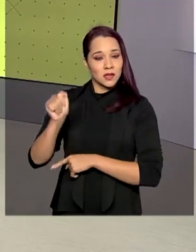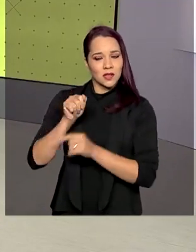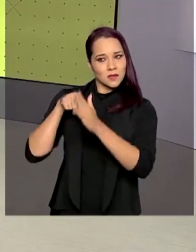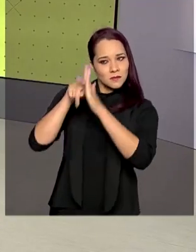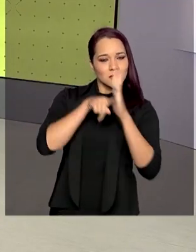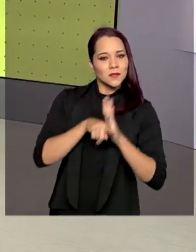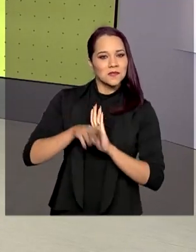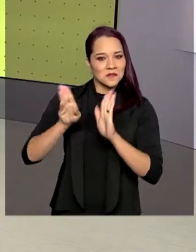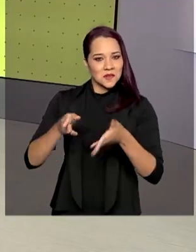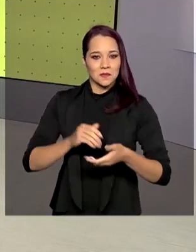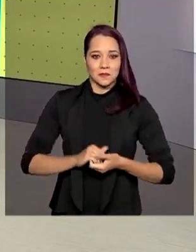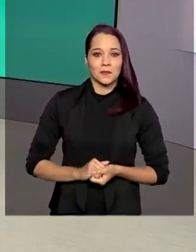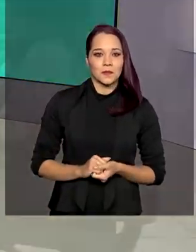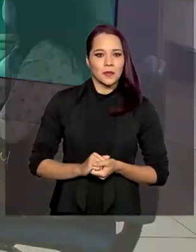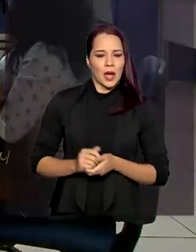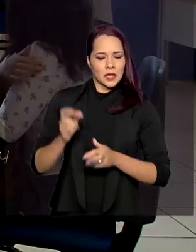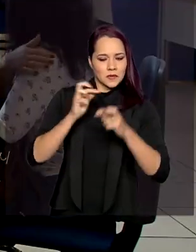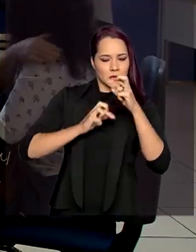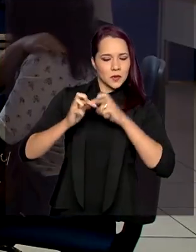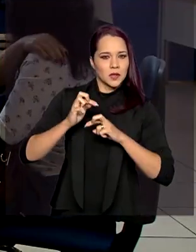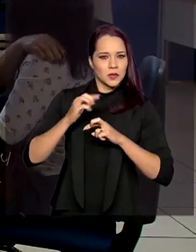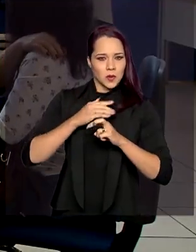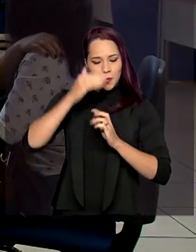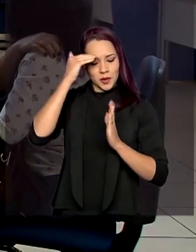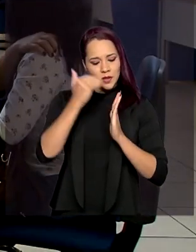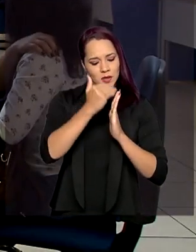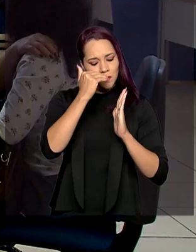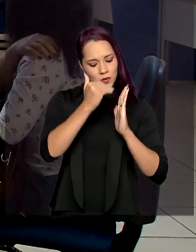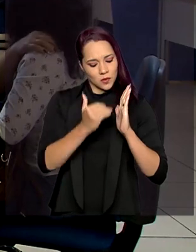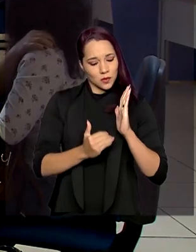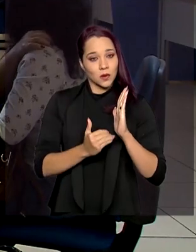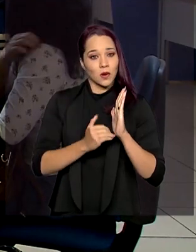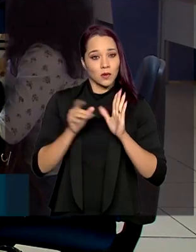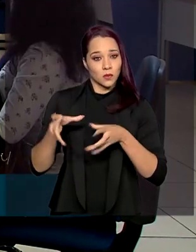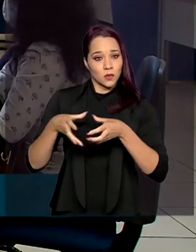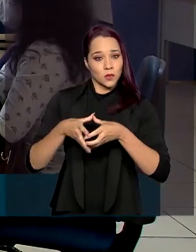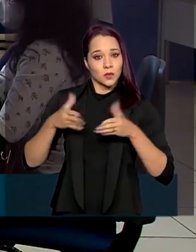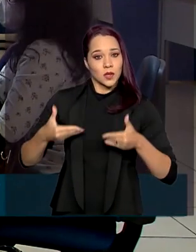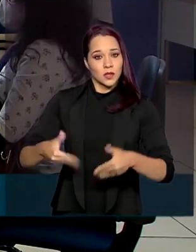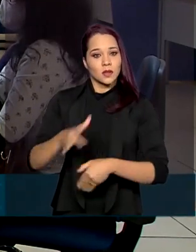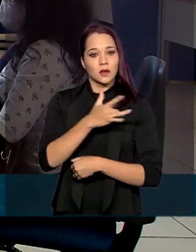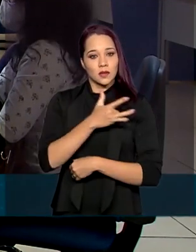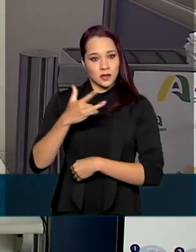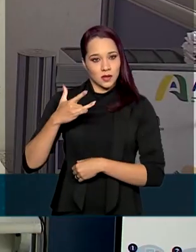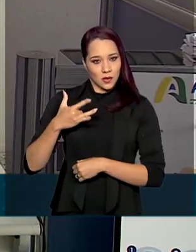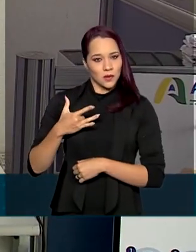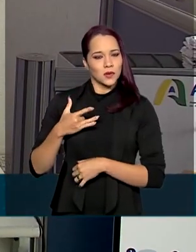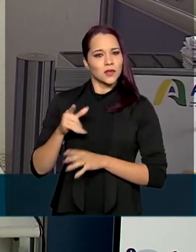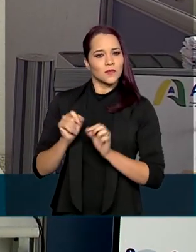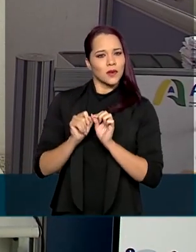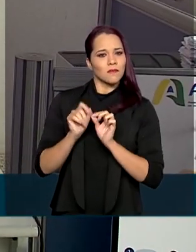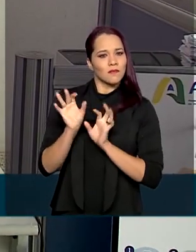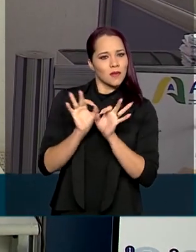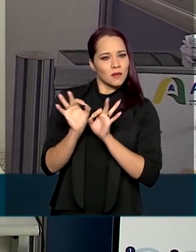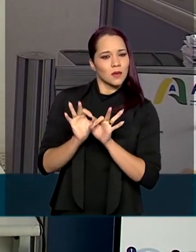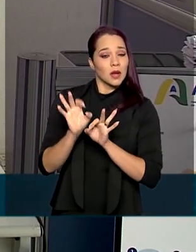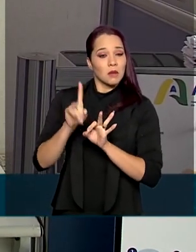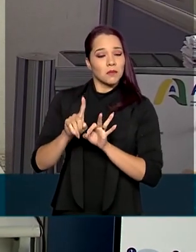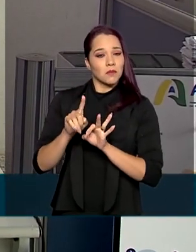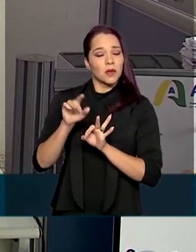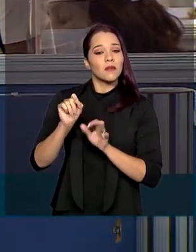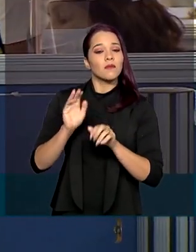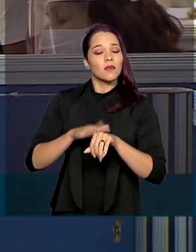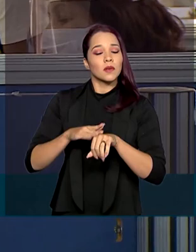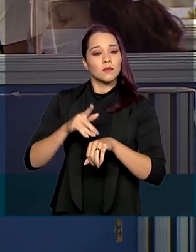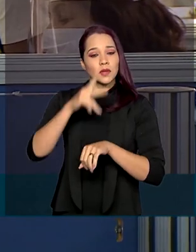inspecionadas. As vistorias seguiram o protocolo estabelecido em conjunto com o Ministério da Saúde e foram realizadas por servidores